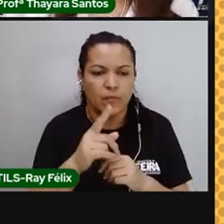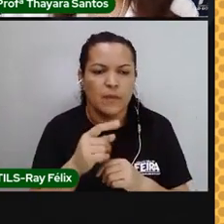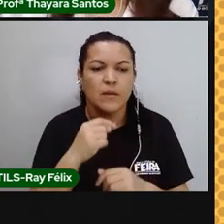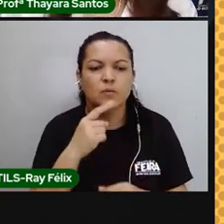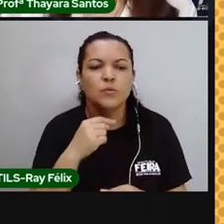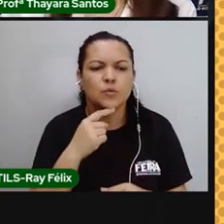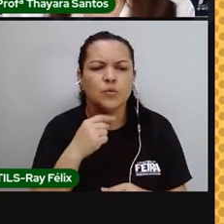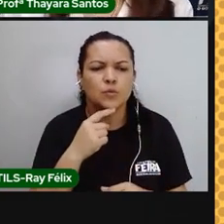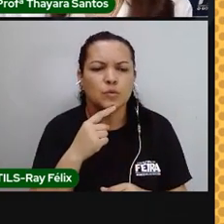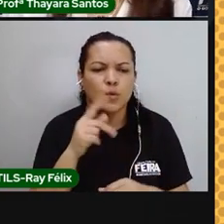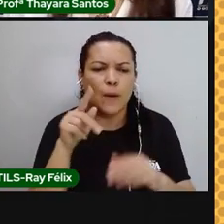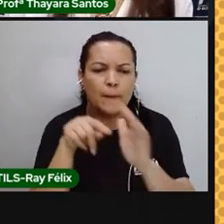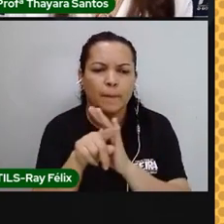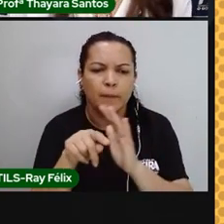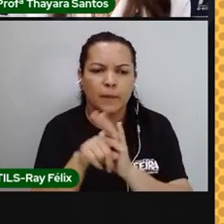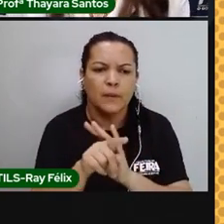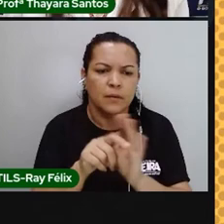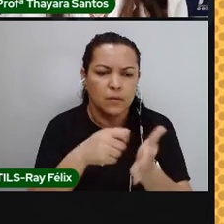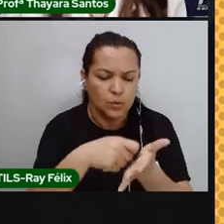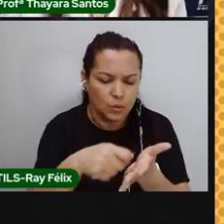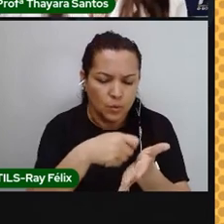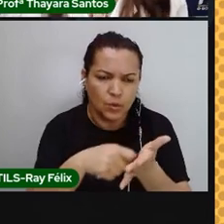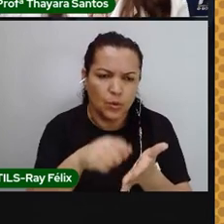com eles, façam a correção.